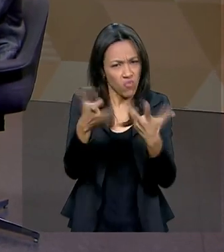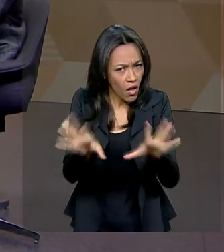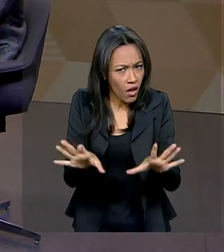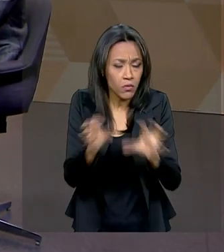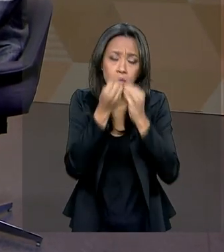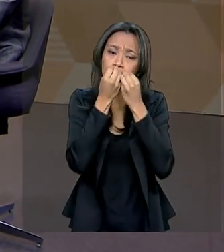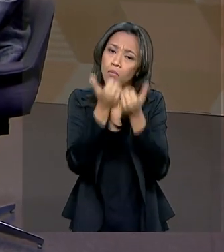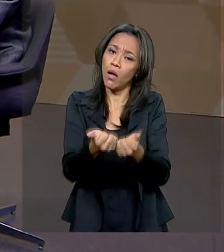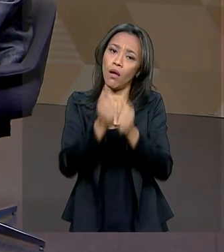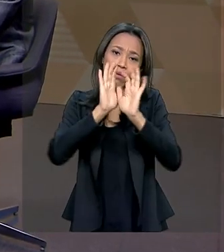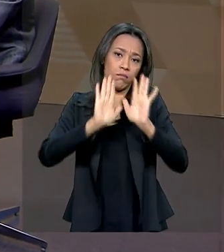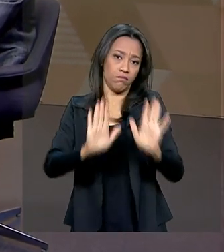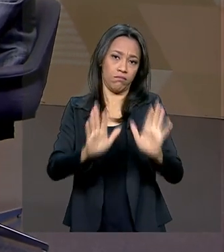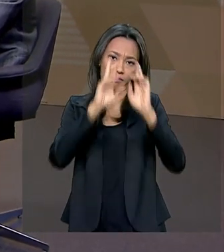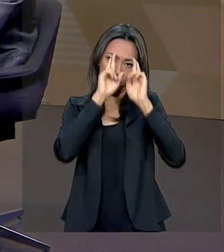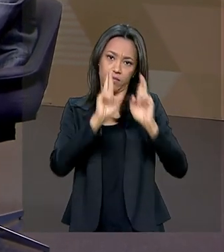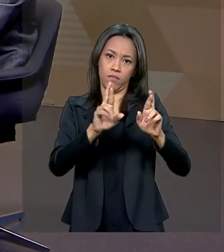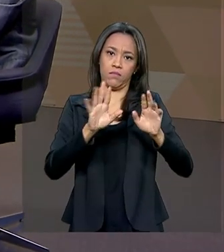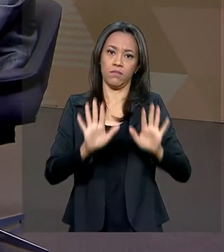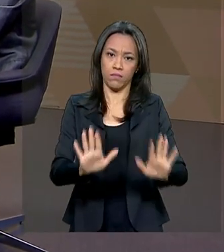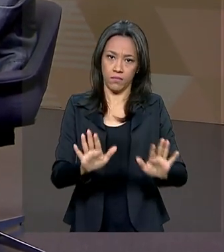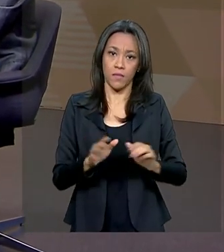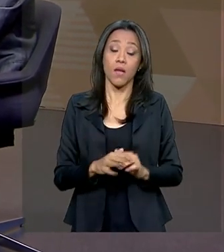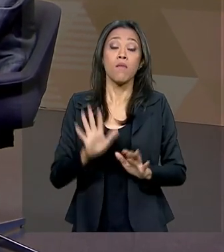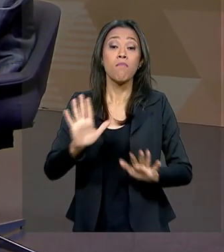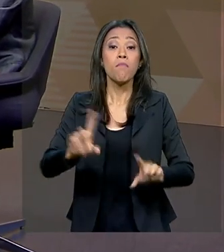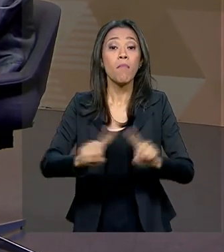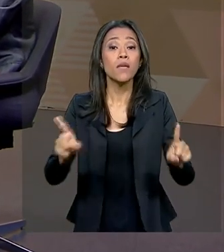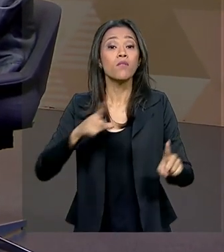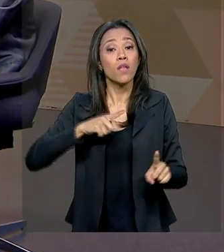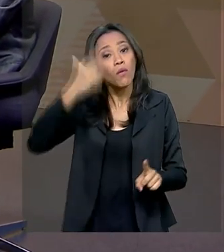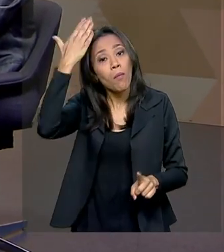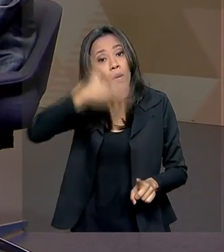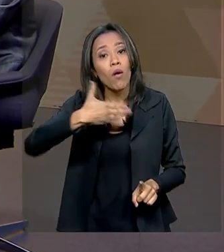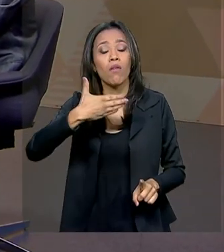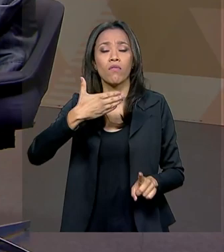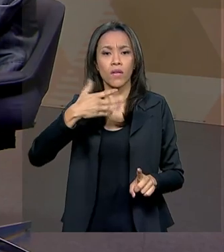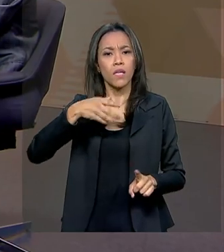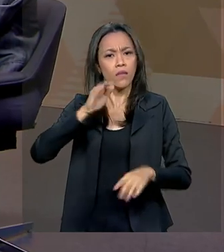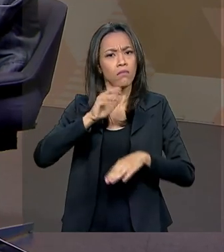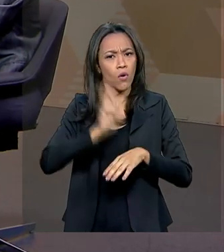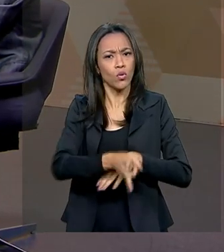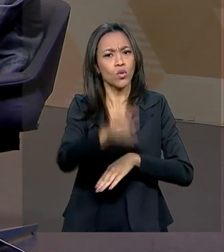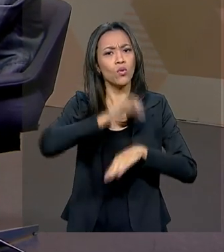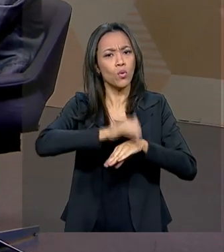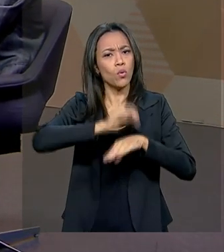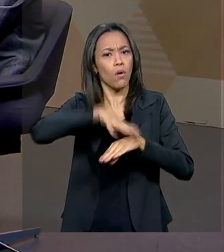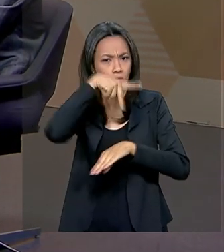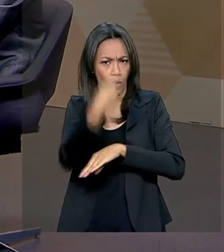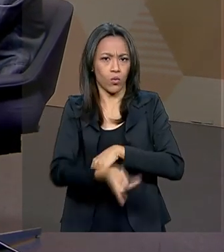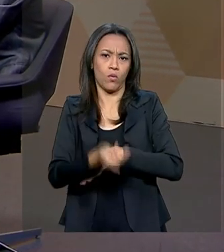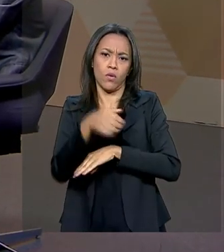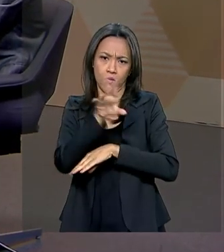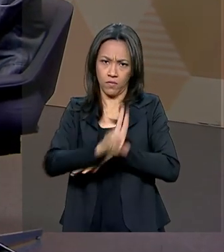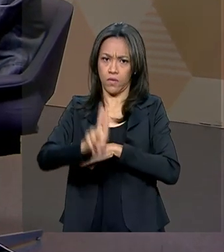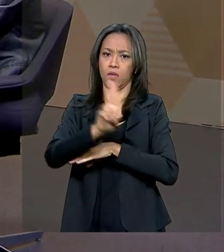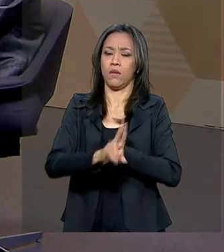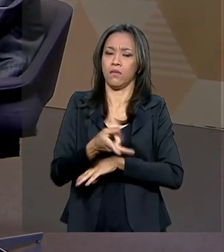aderir. Mas eu tenho uma prova, assim, cabal que mantém autonomia. Todo mundo sabe que